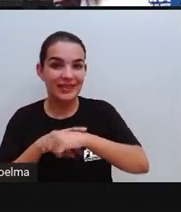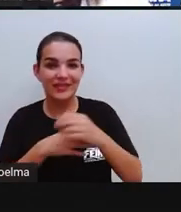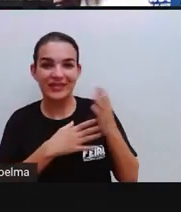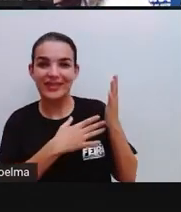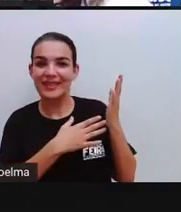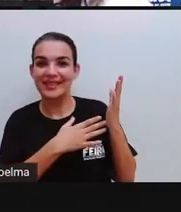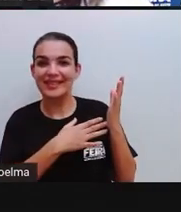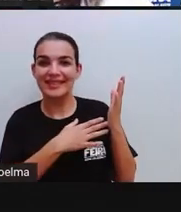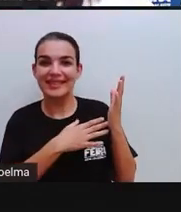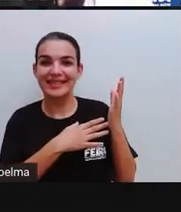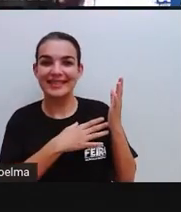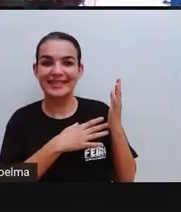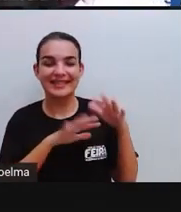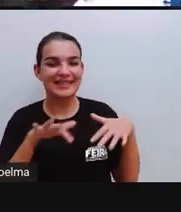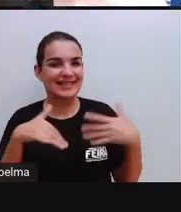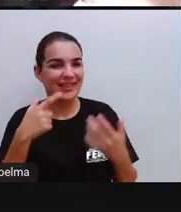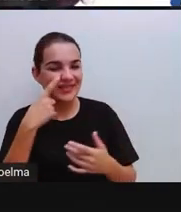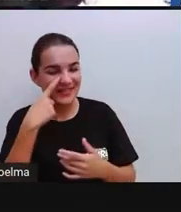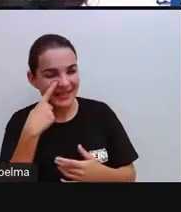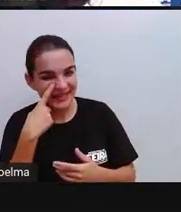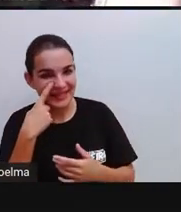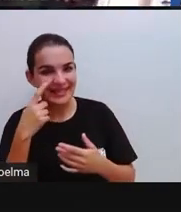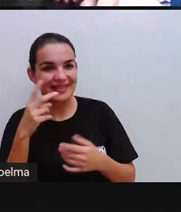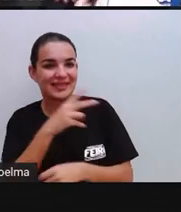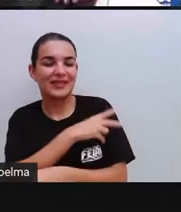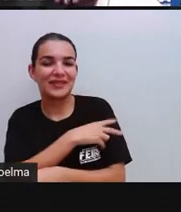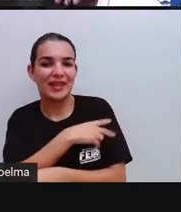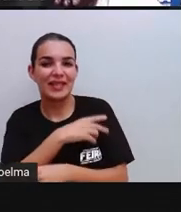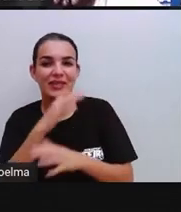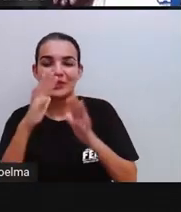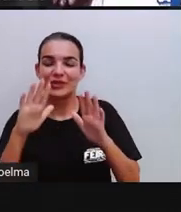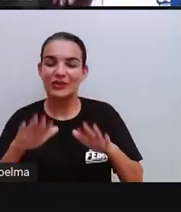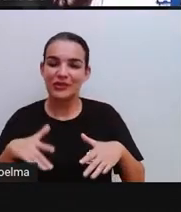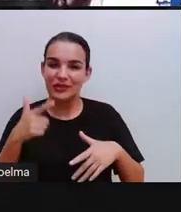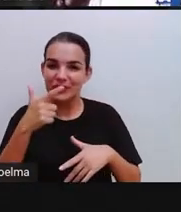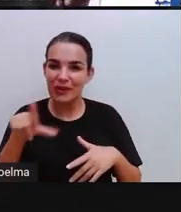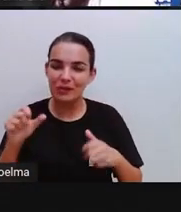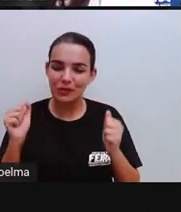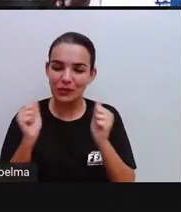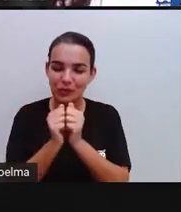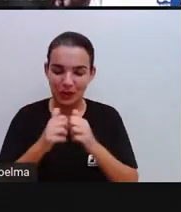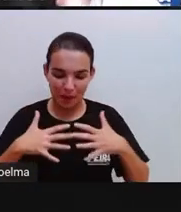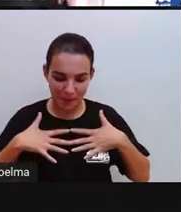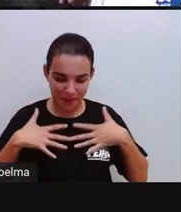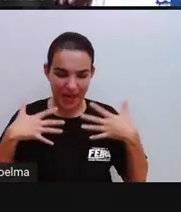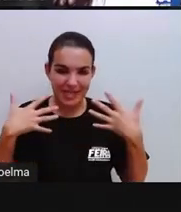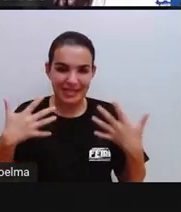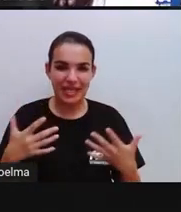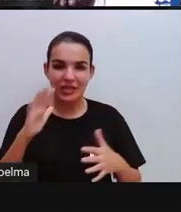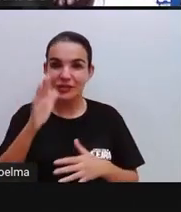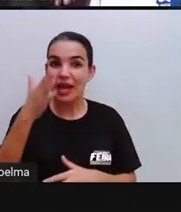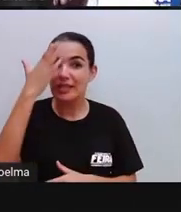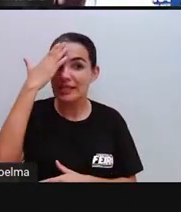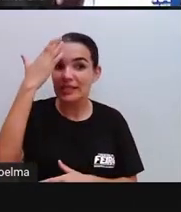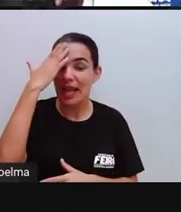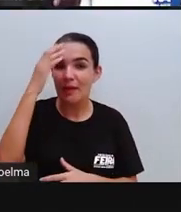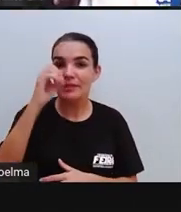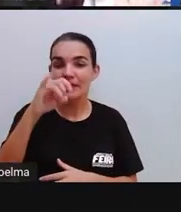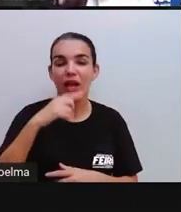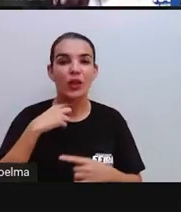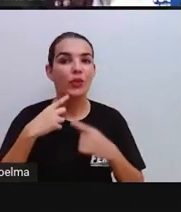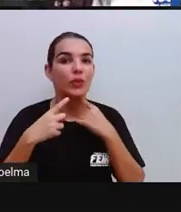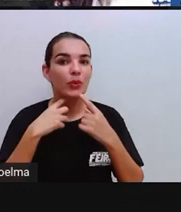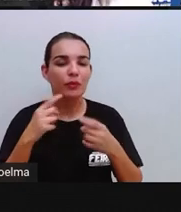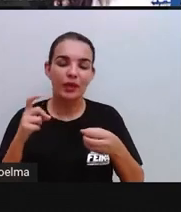Olha lá. Então, segundo ano, mais uma vez, foi um prazer estar aqui com vocês. Já sabem, qualquer dúvida,